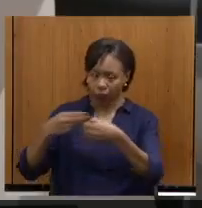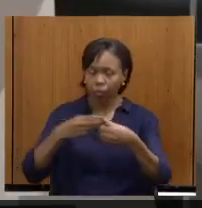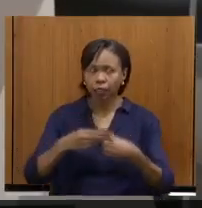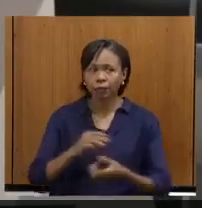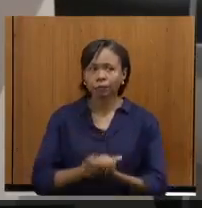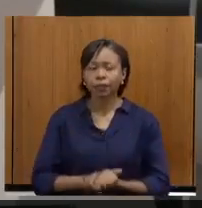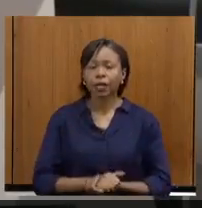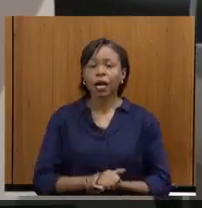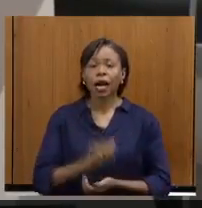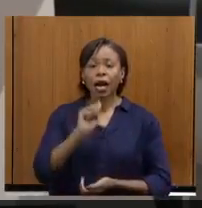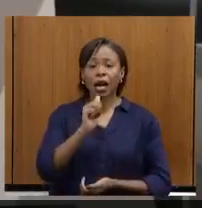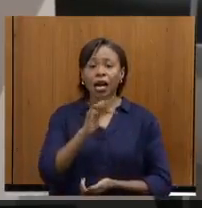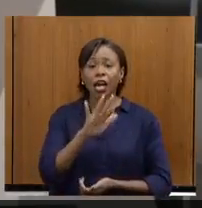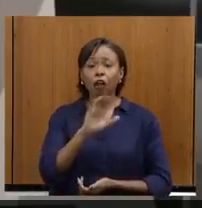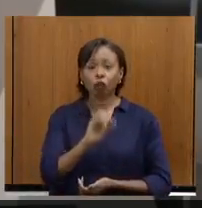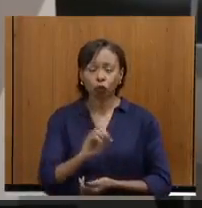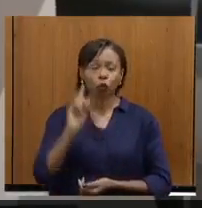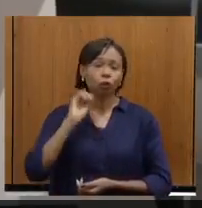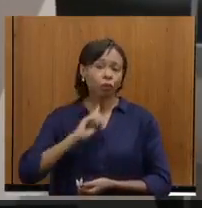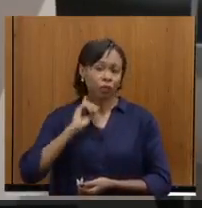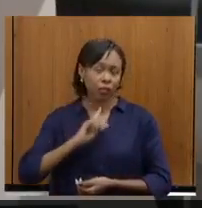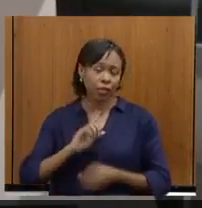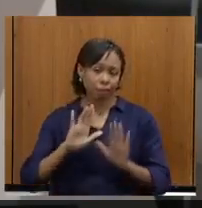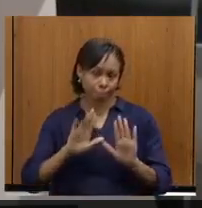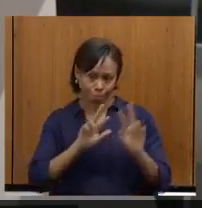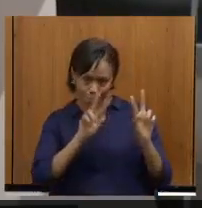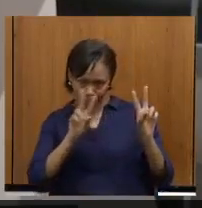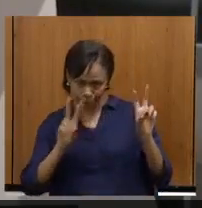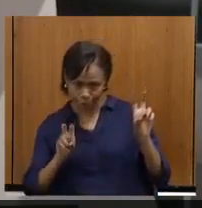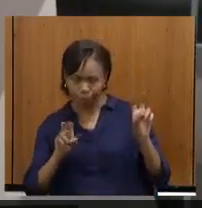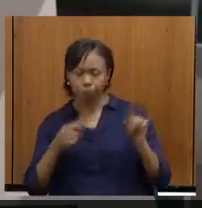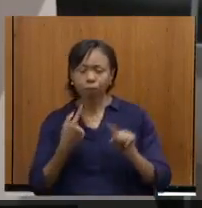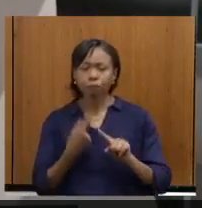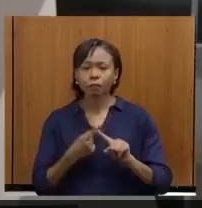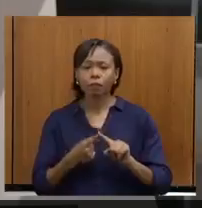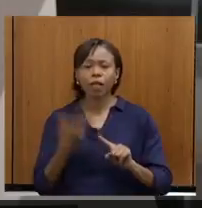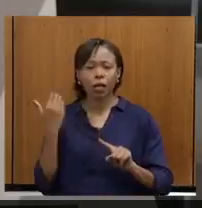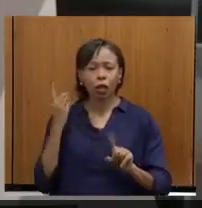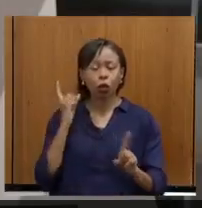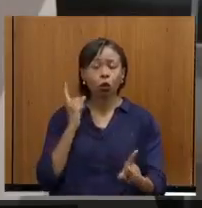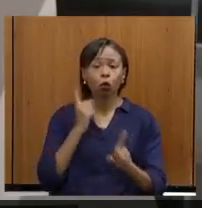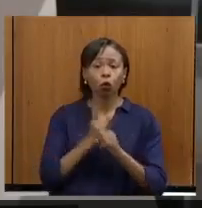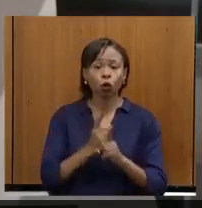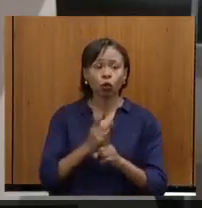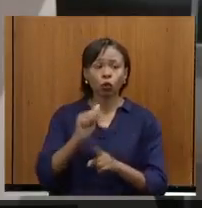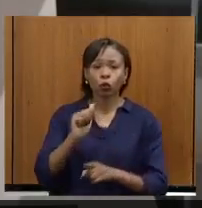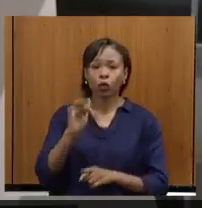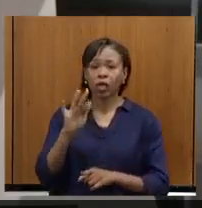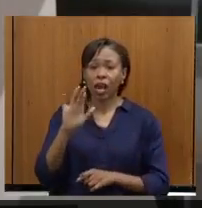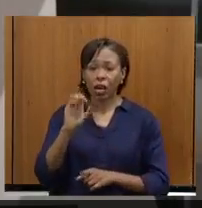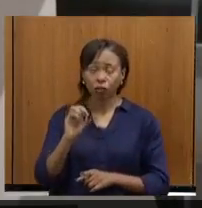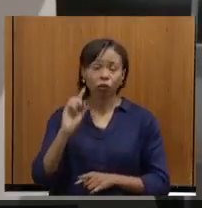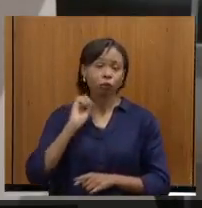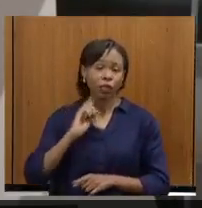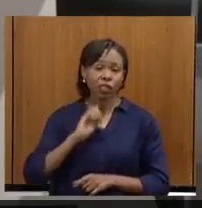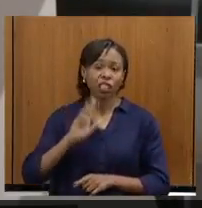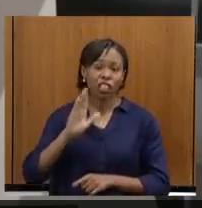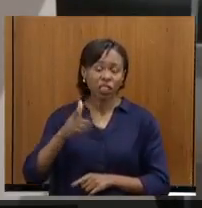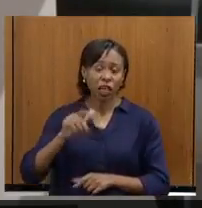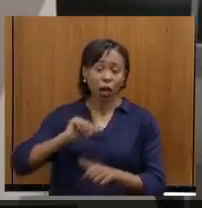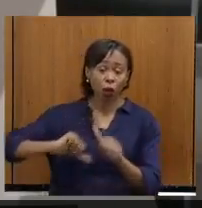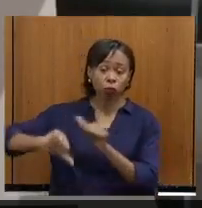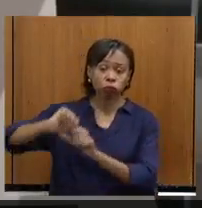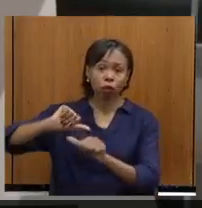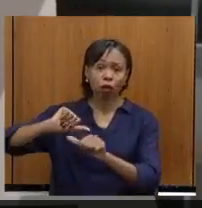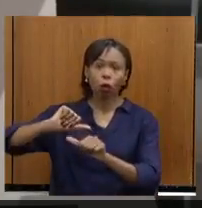A afromineridade, eu vou fazer um parêntese, porque nós fizemos um encontro da afromineridade e já virou, eu não sei nem quantos que tem por